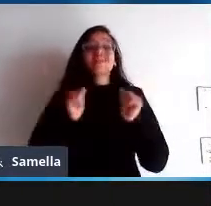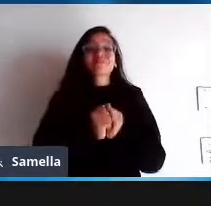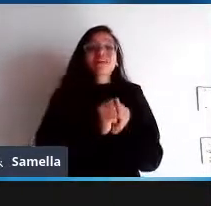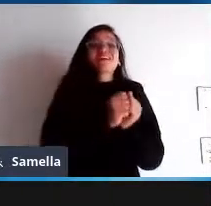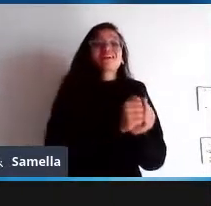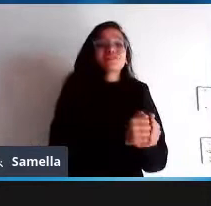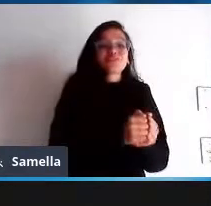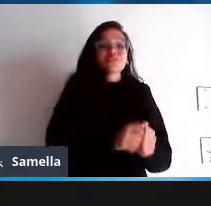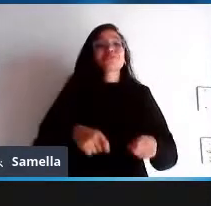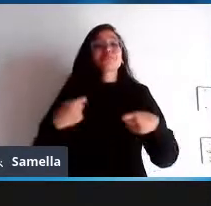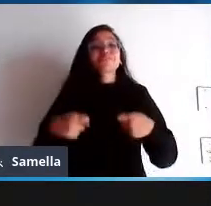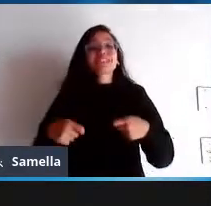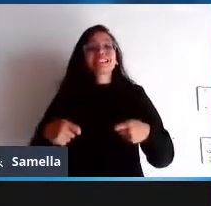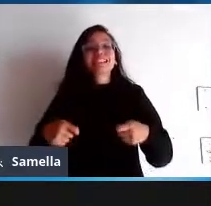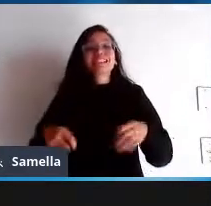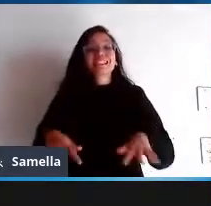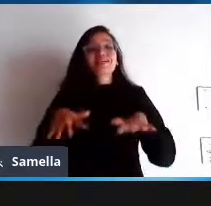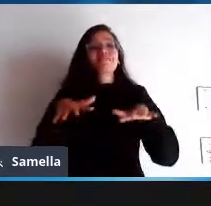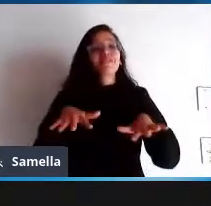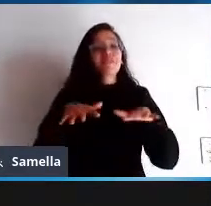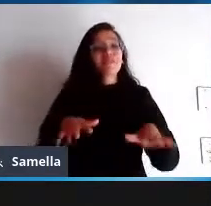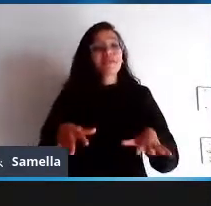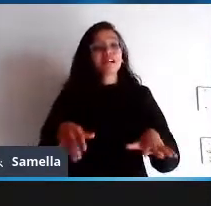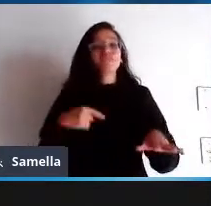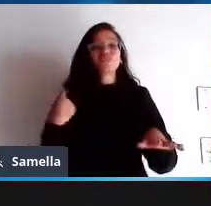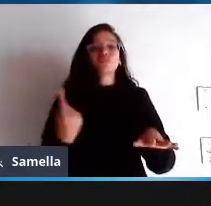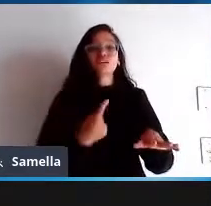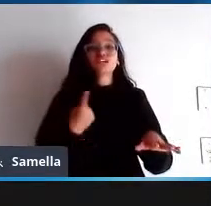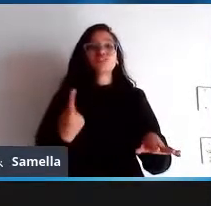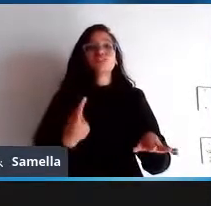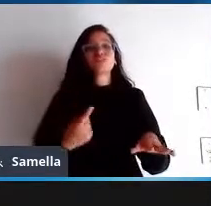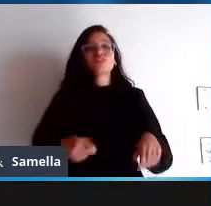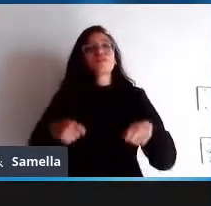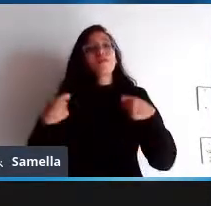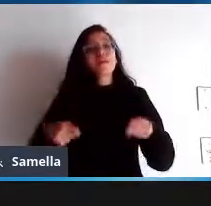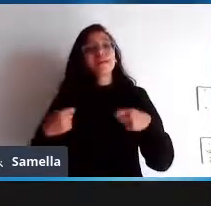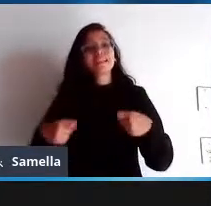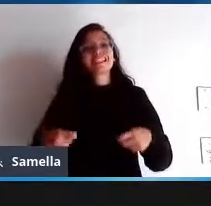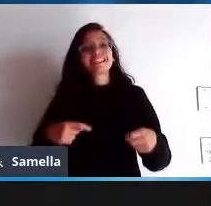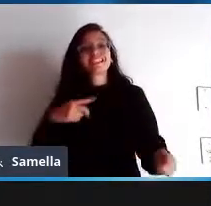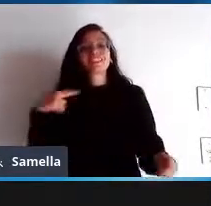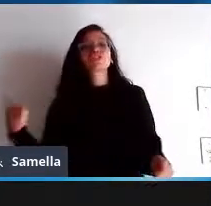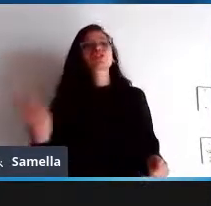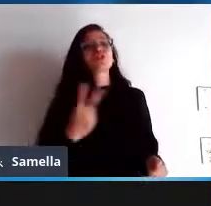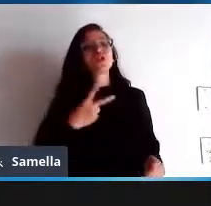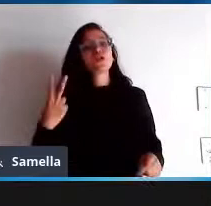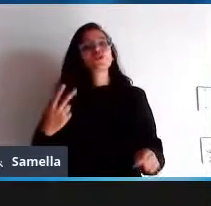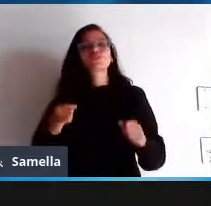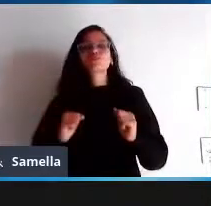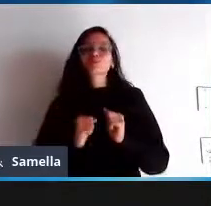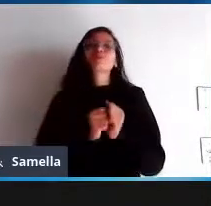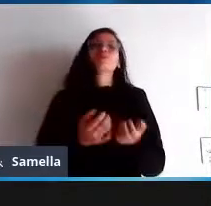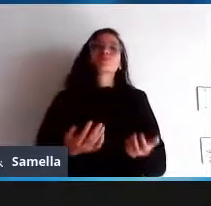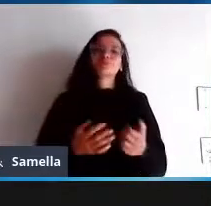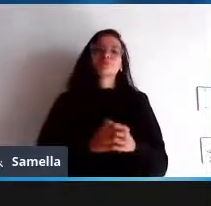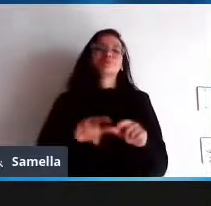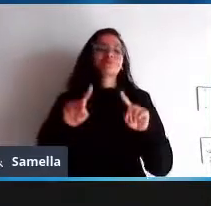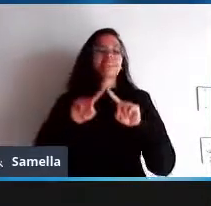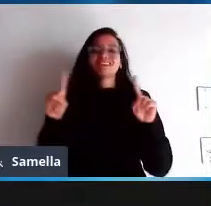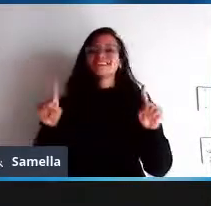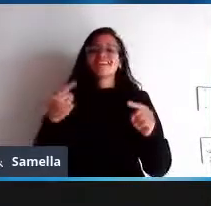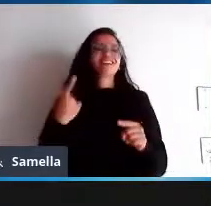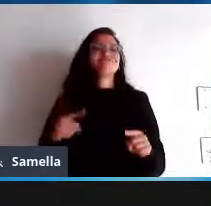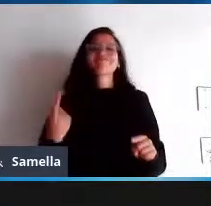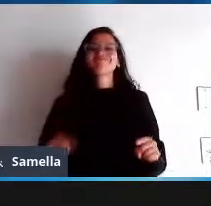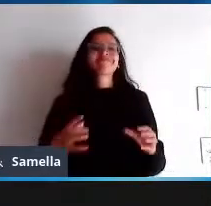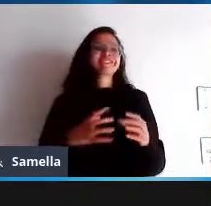vampirizar a comunidade tá então tem que haver benefício mútuo senão também não existe comunidade e